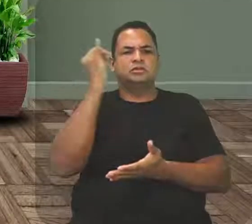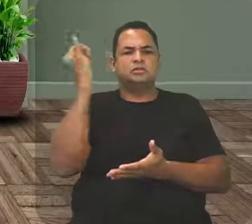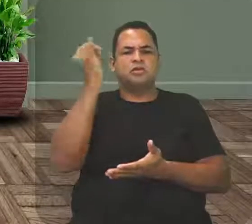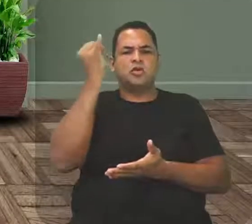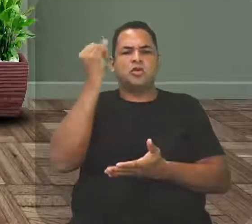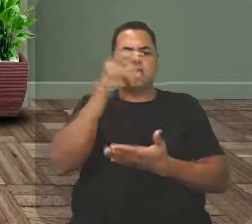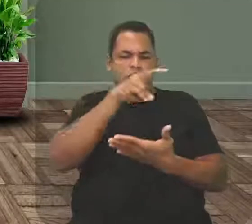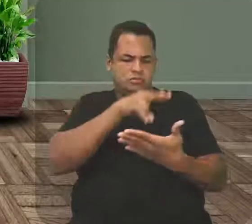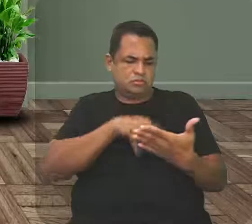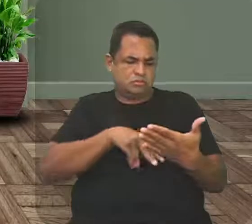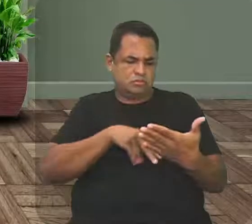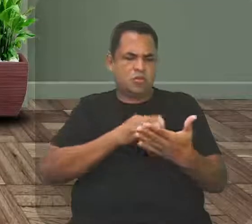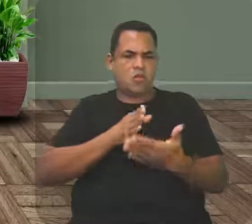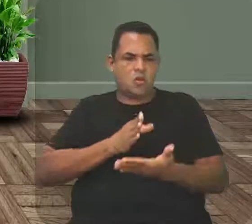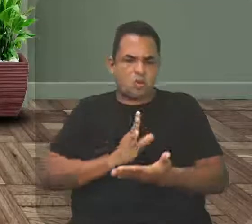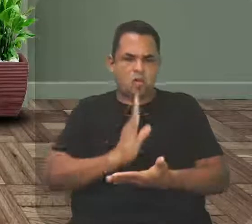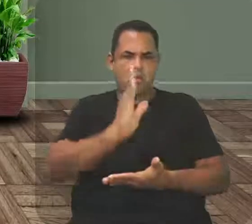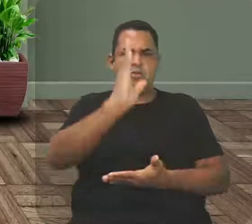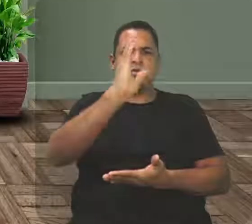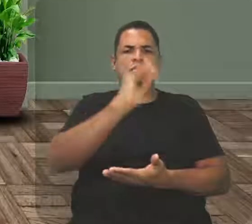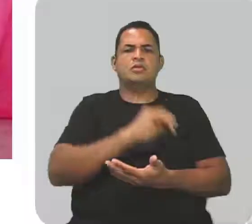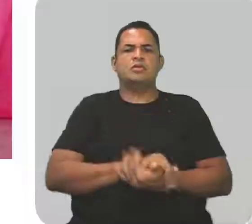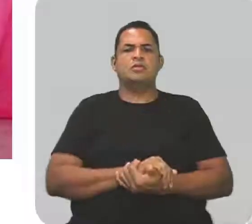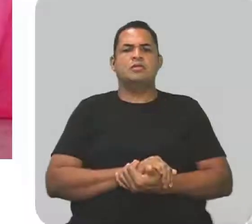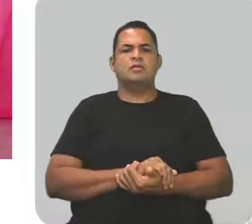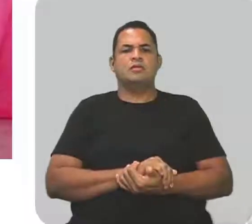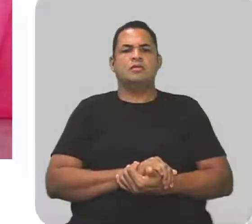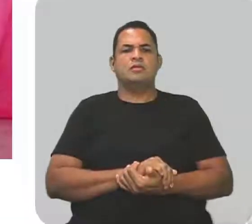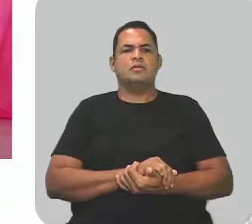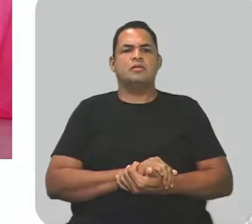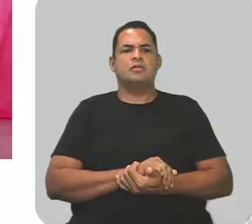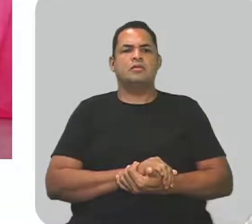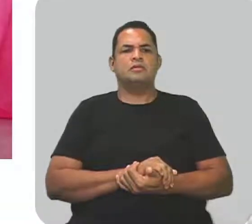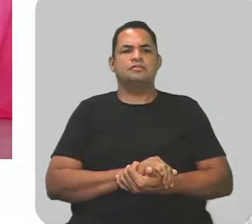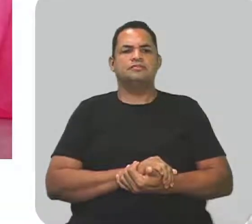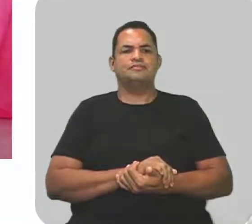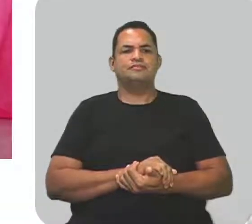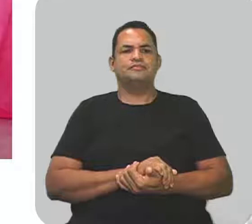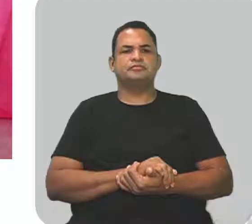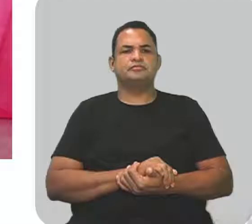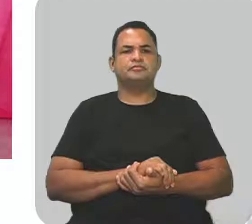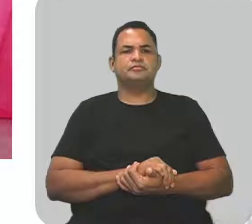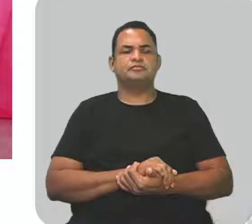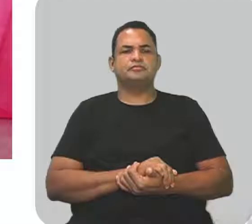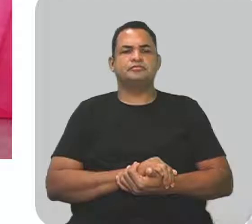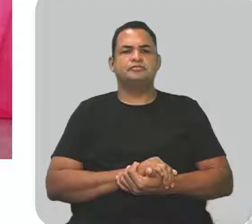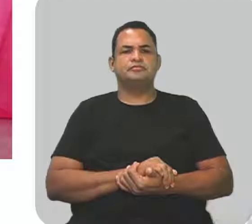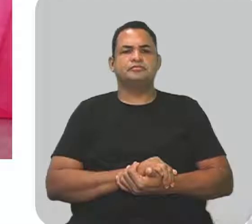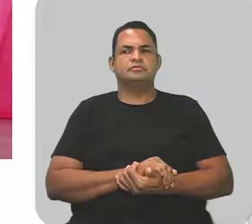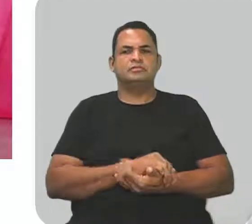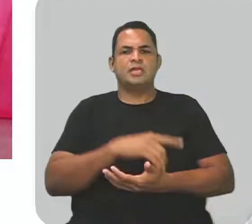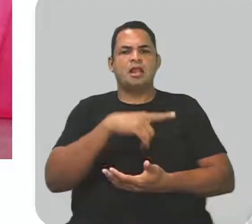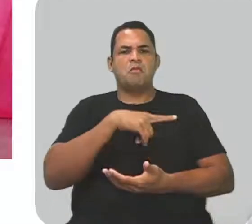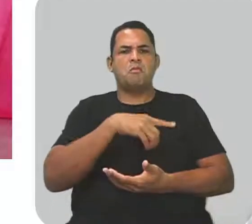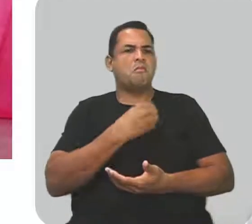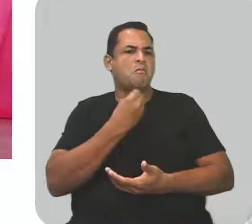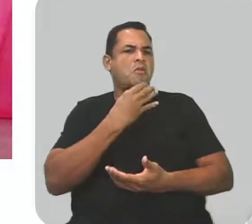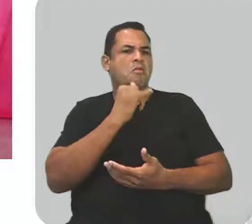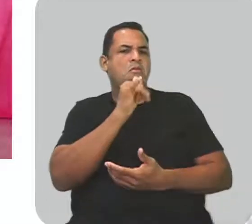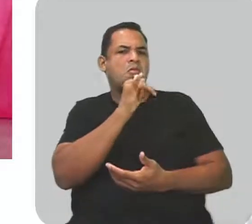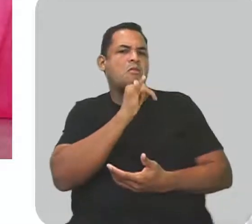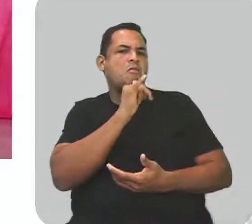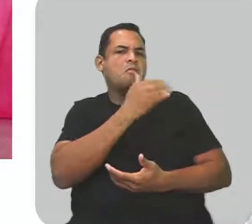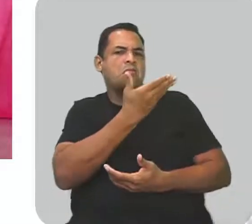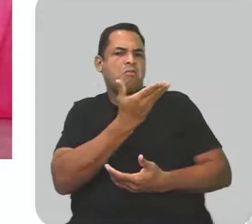leitura. Vamos seguir, vamos adiante. Vamos lá. Olha só, gente, aqui um bom exemplo é